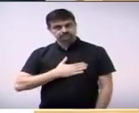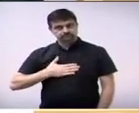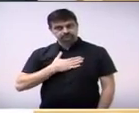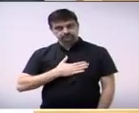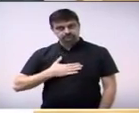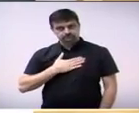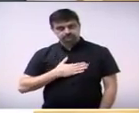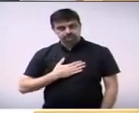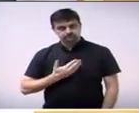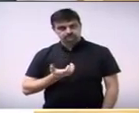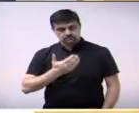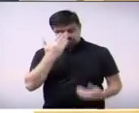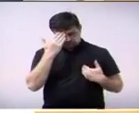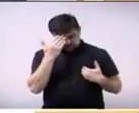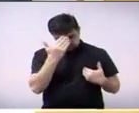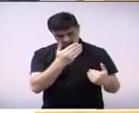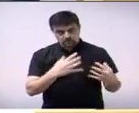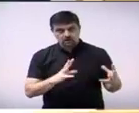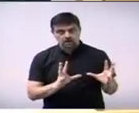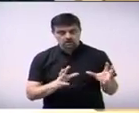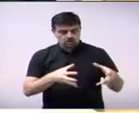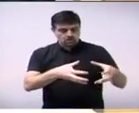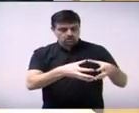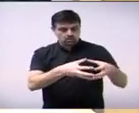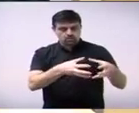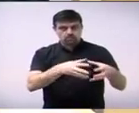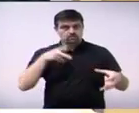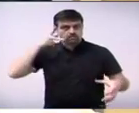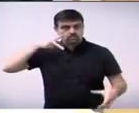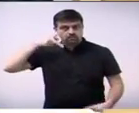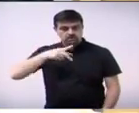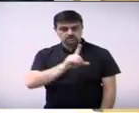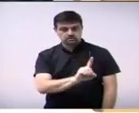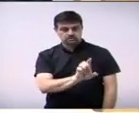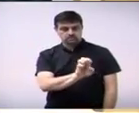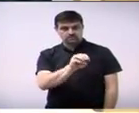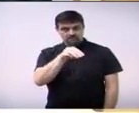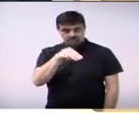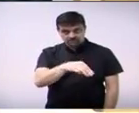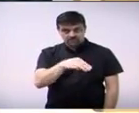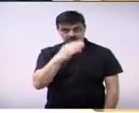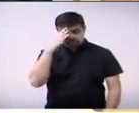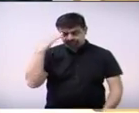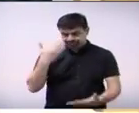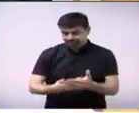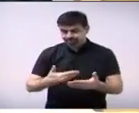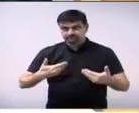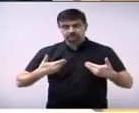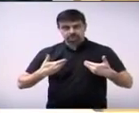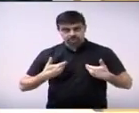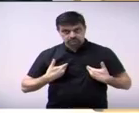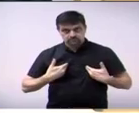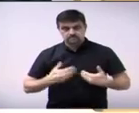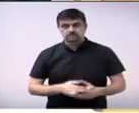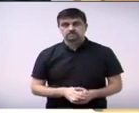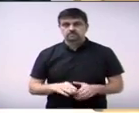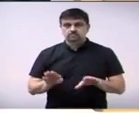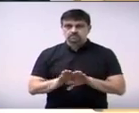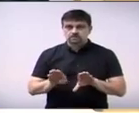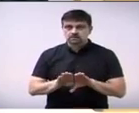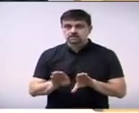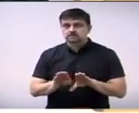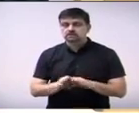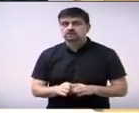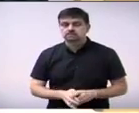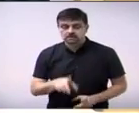Então, agradecer toda essa confiança. E eu também escolhi o DEM também,